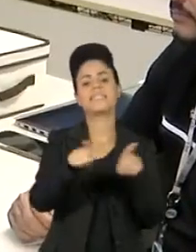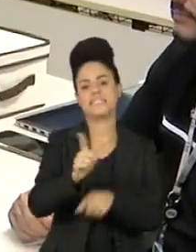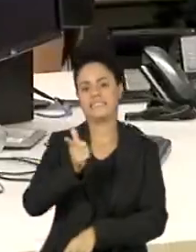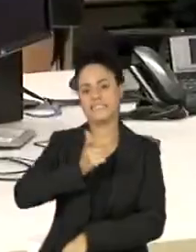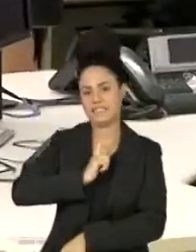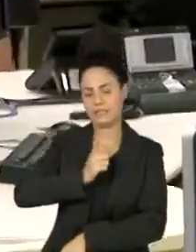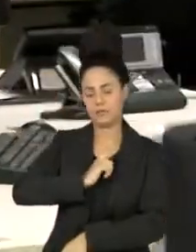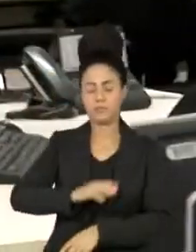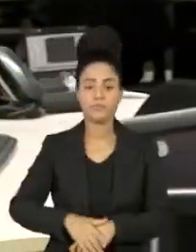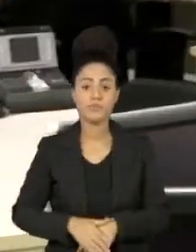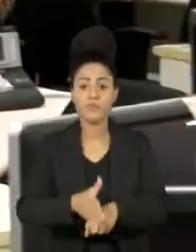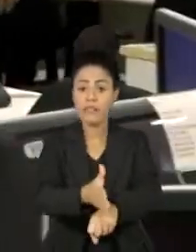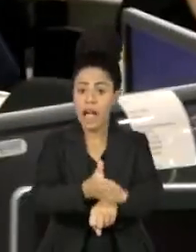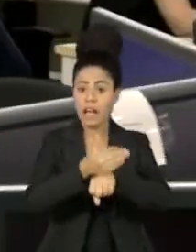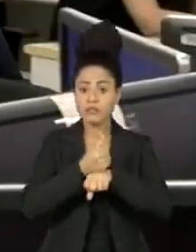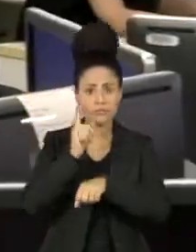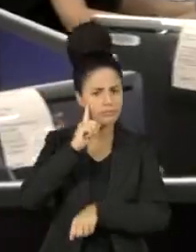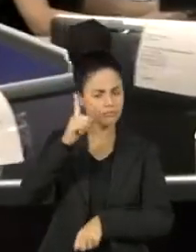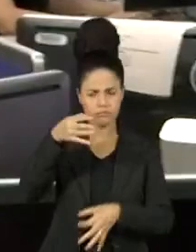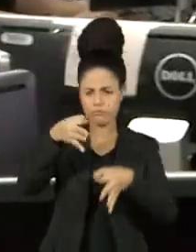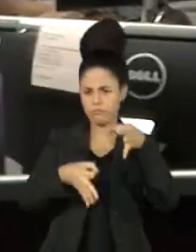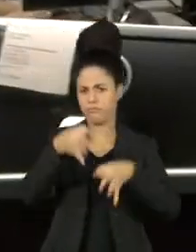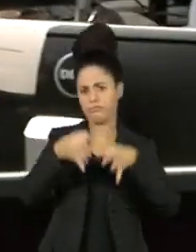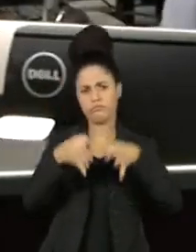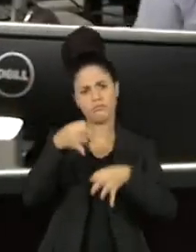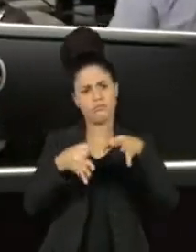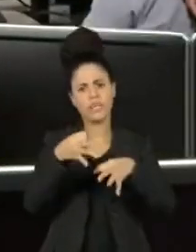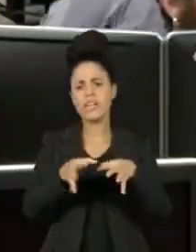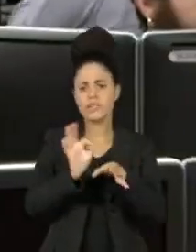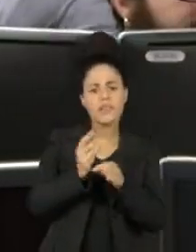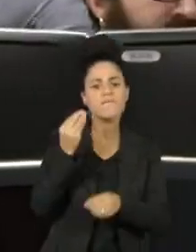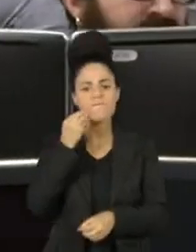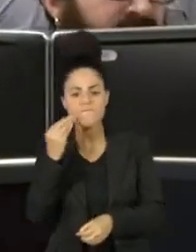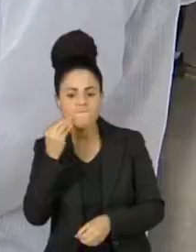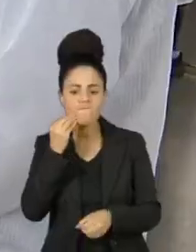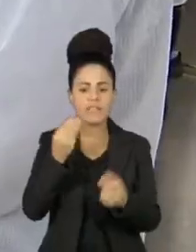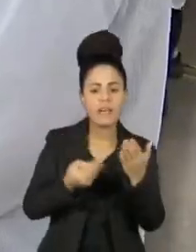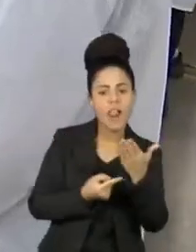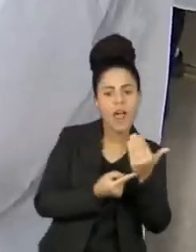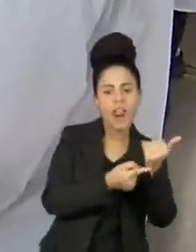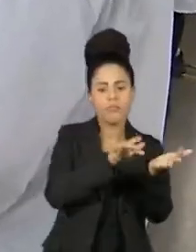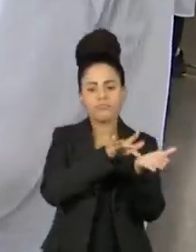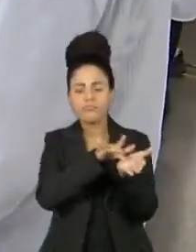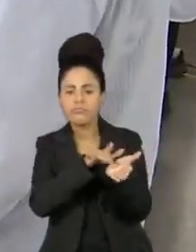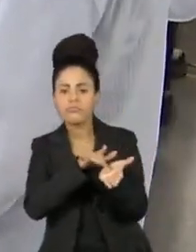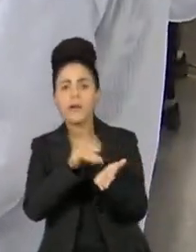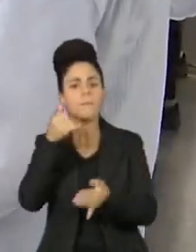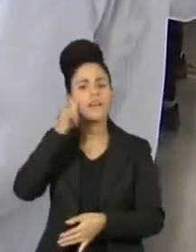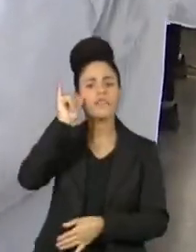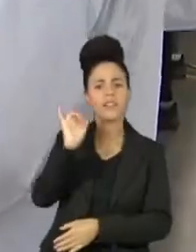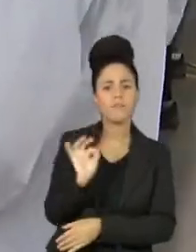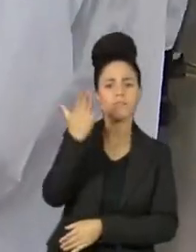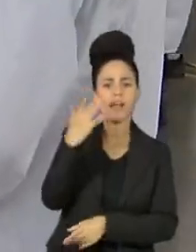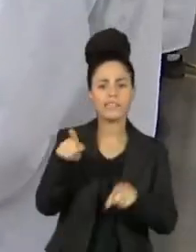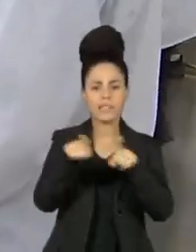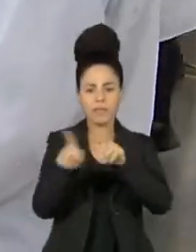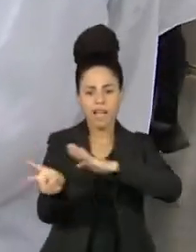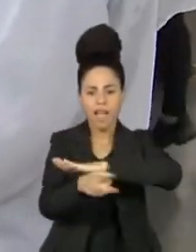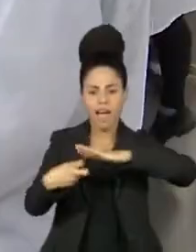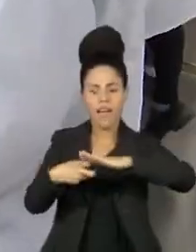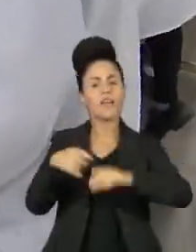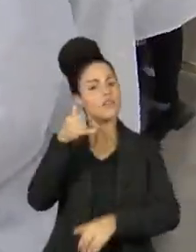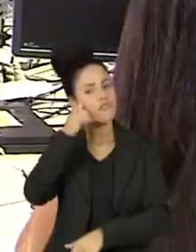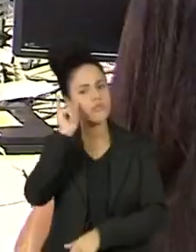um ano antes do pleito, a justiça eleitoral realiza uma infinidade de testes e simulações de fraudes e invasões. Eles são